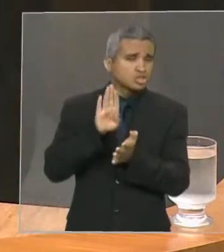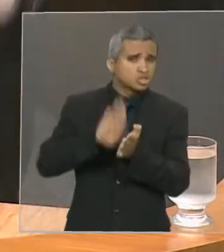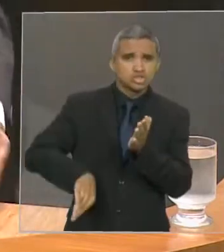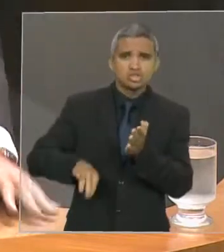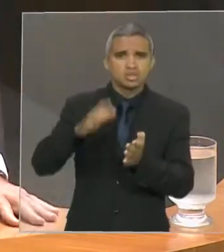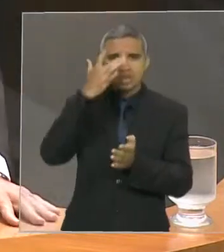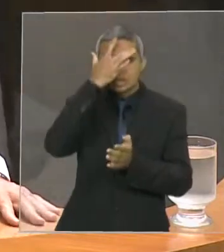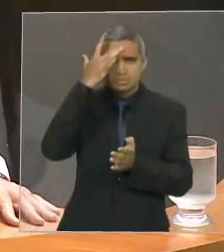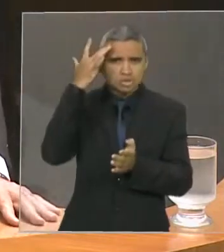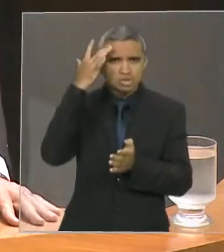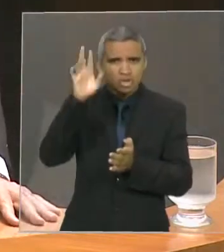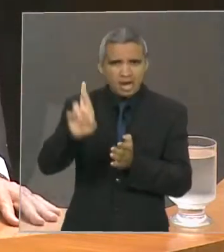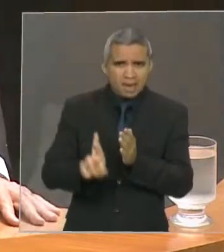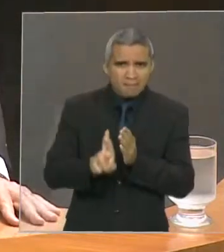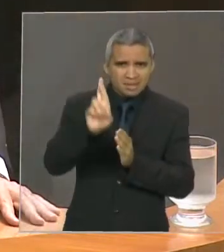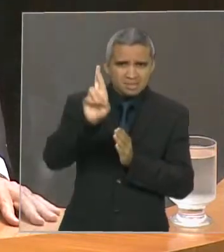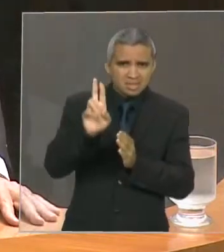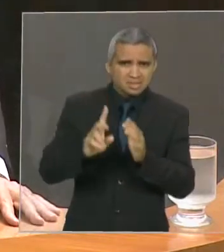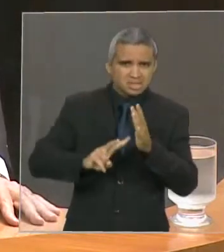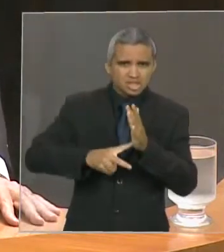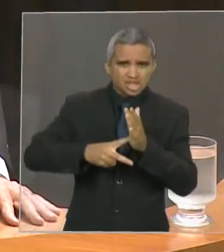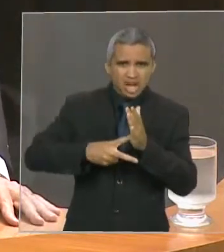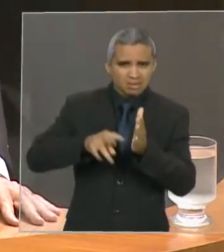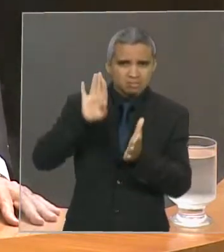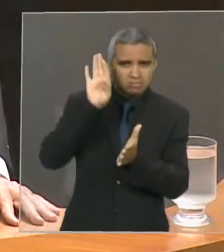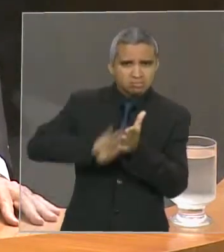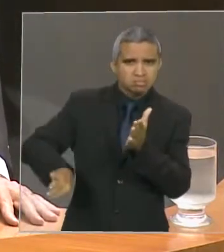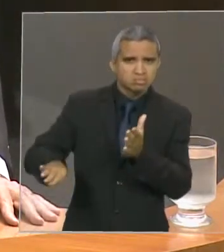participação dos sindicatos no conselho.